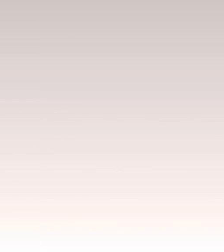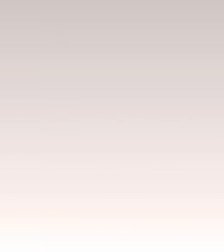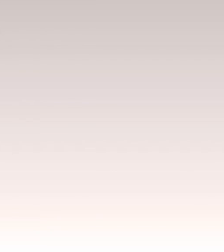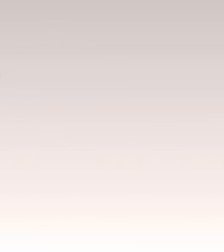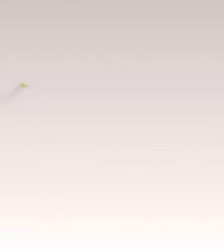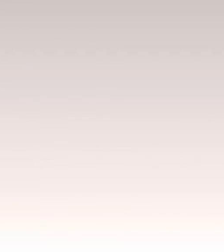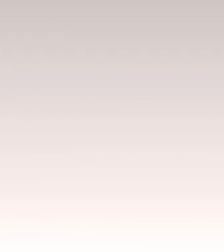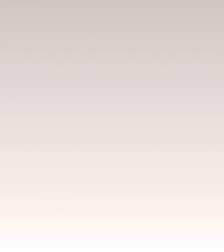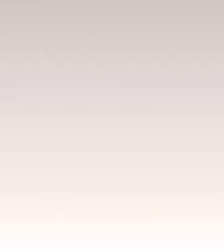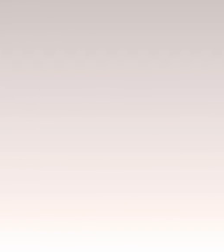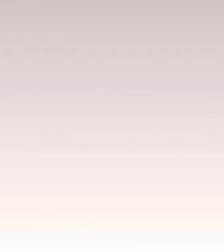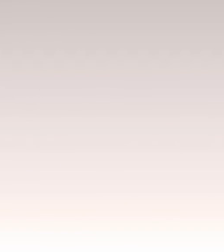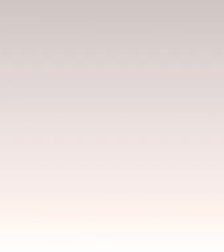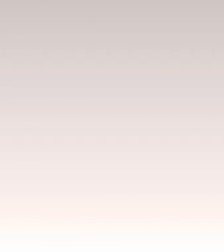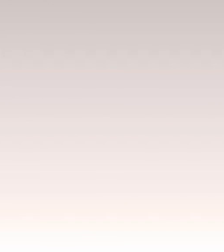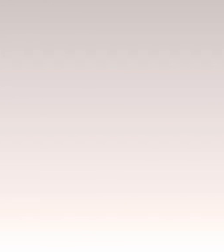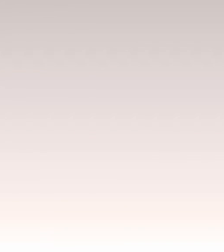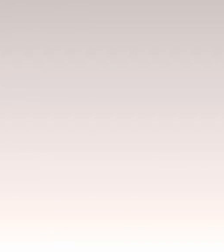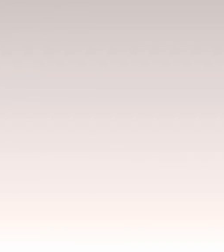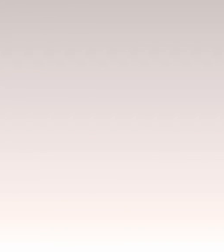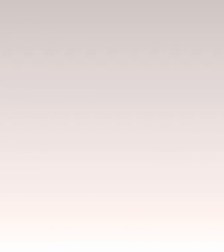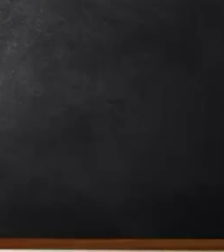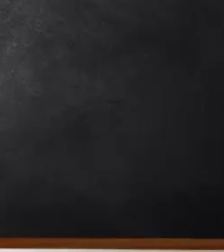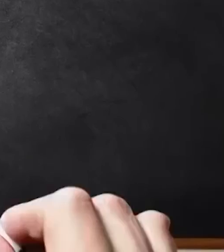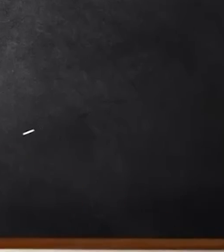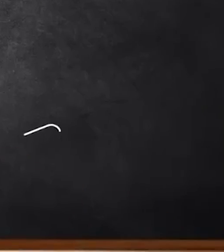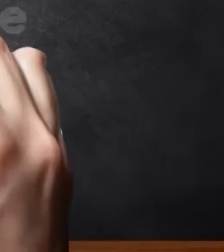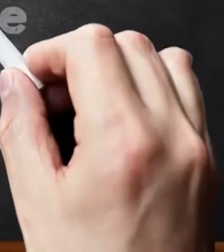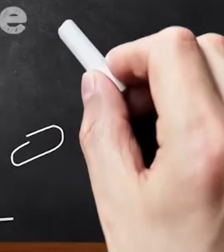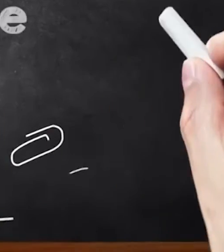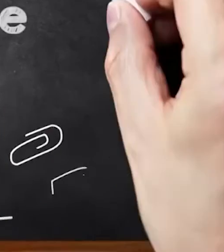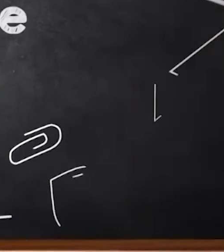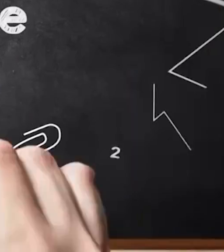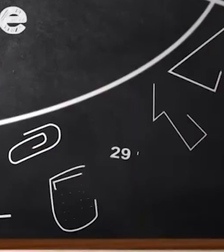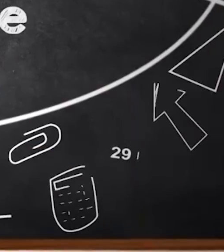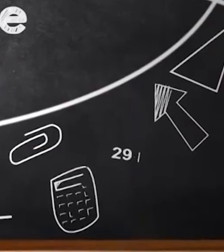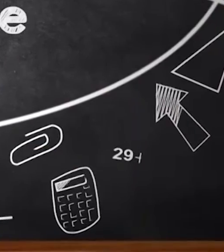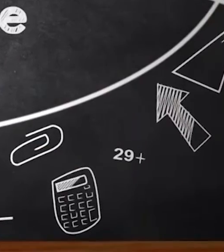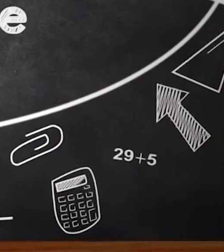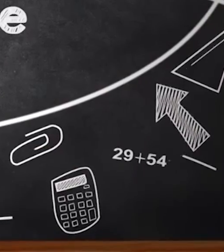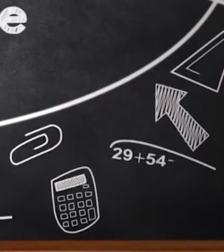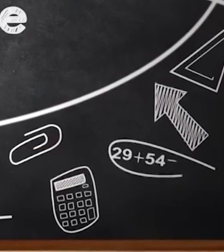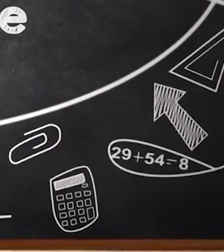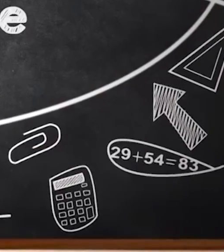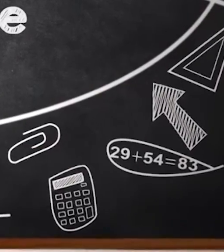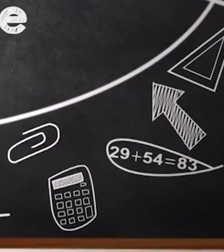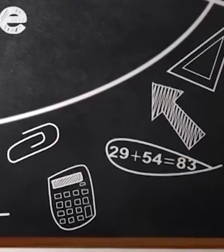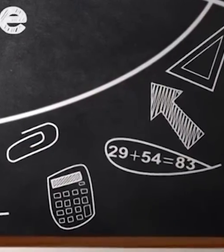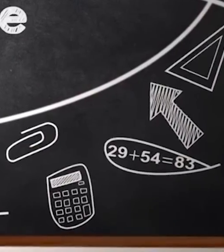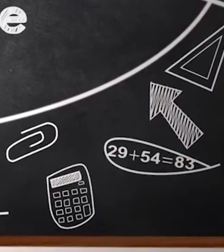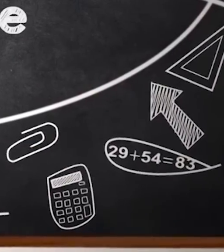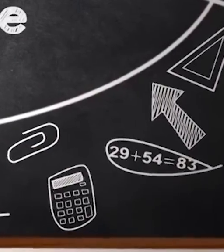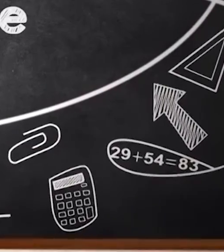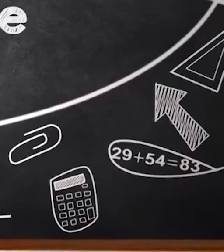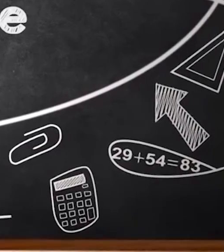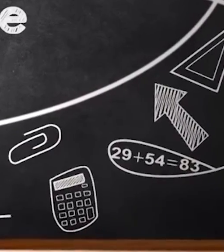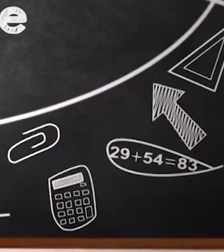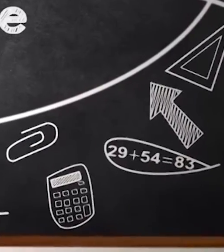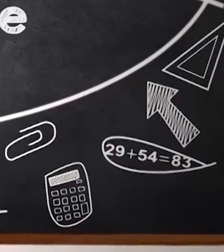A letra D. letra D. A letra